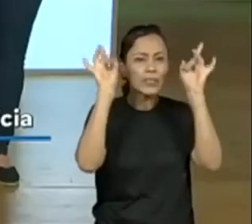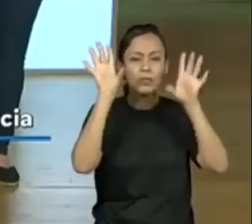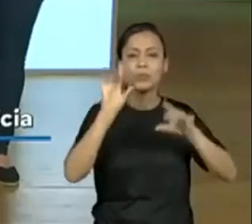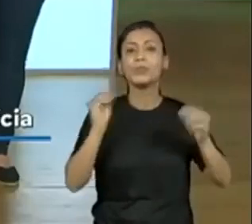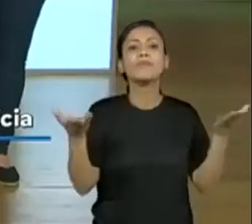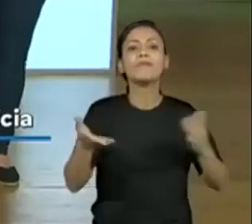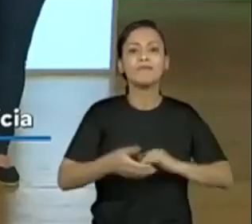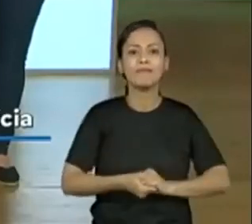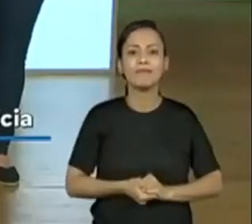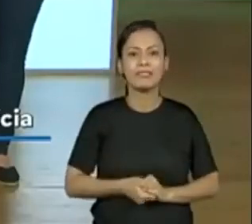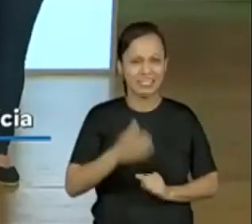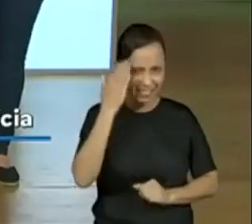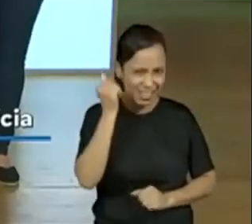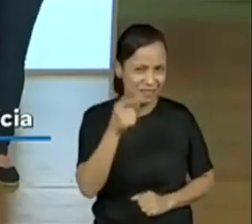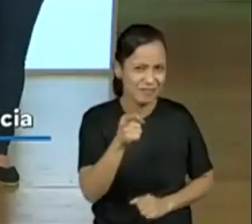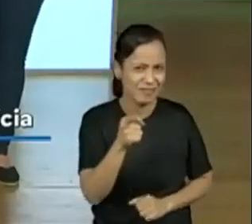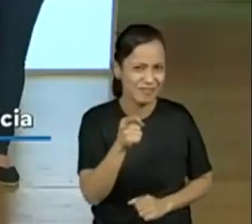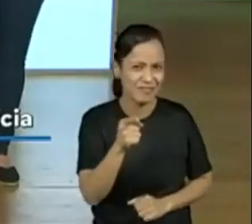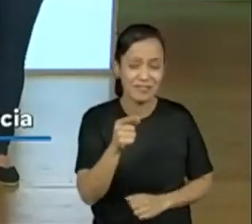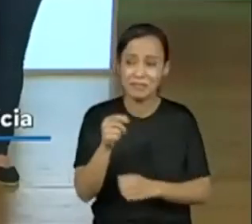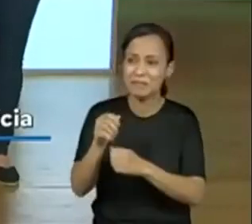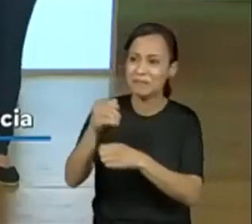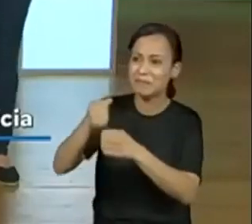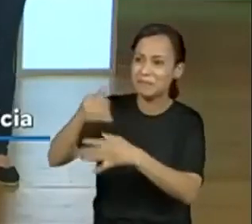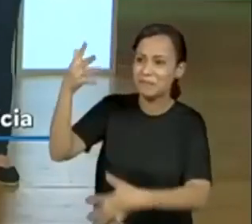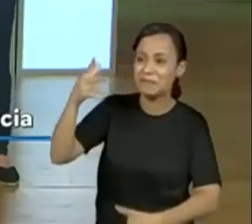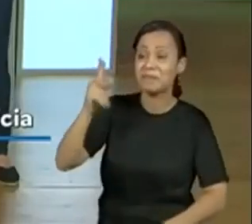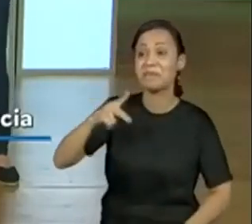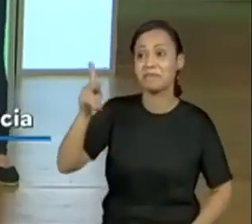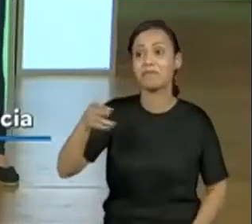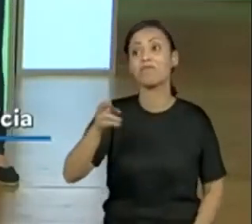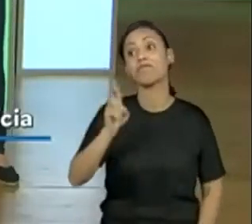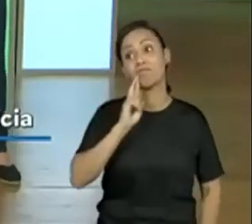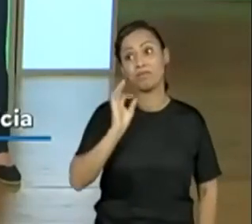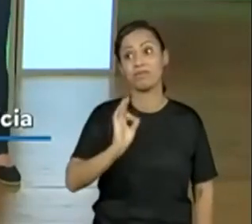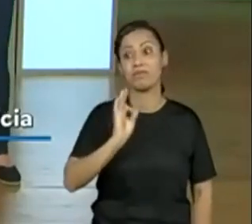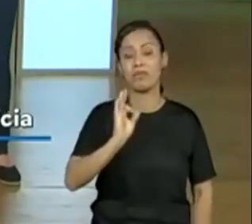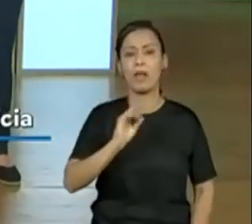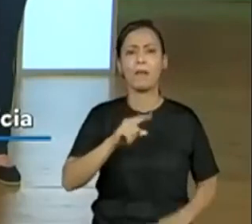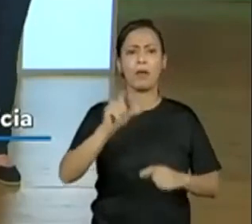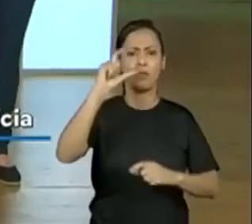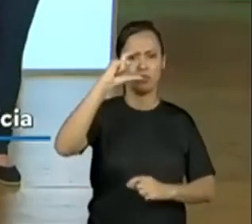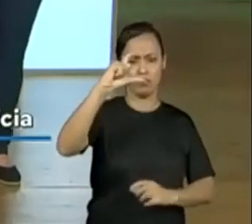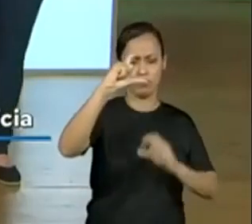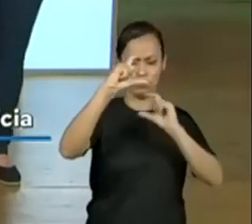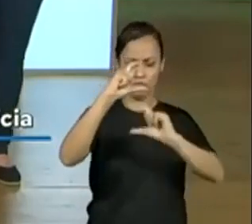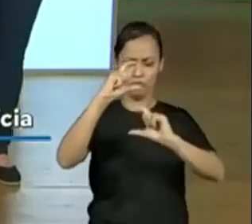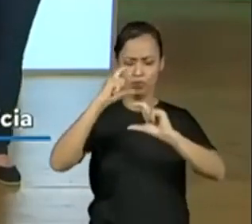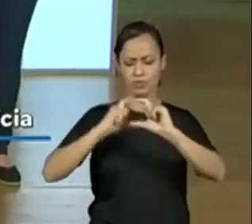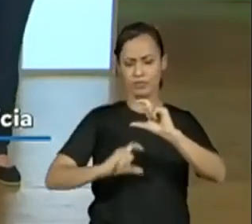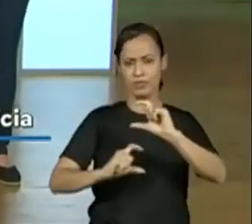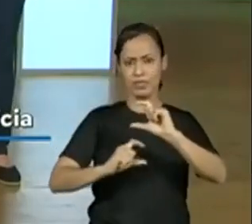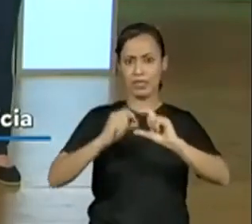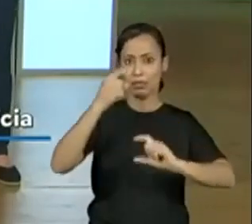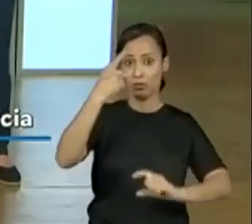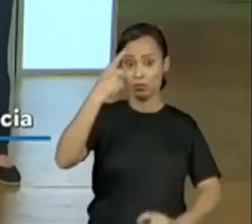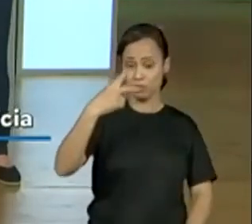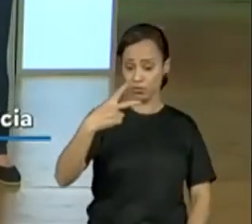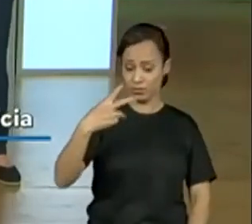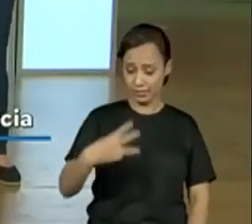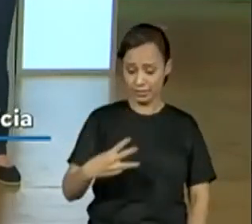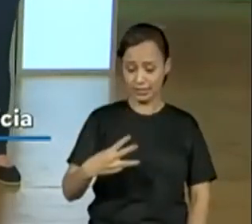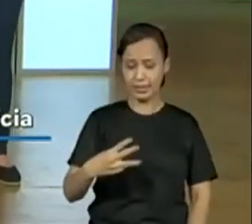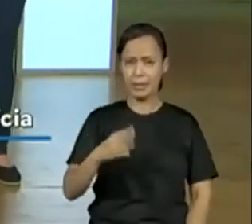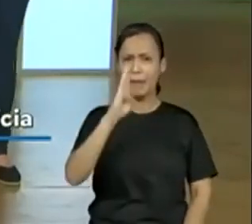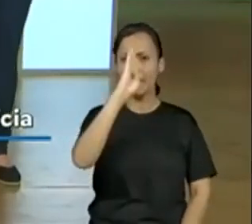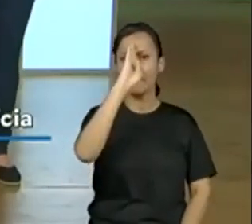Olha só, vamos ver aí as professoras interagindo. será, me mostrem aí, aonde está, me deem dicas para a gente